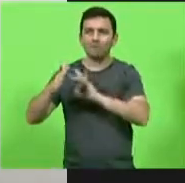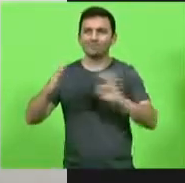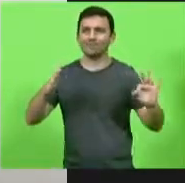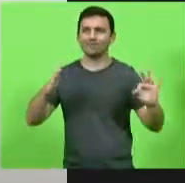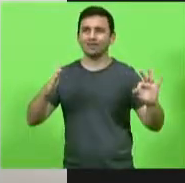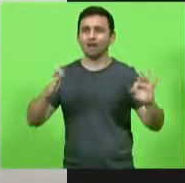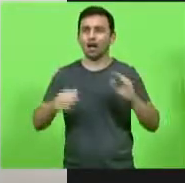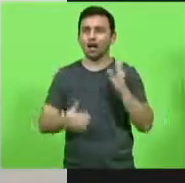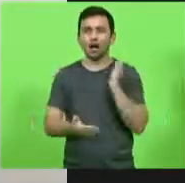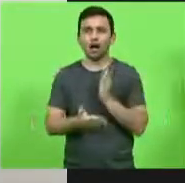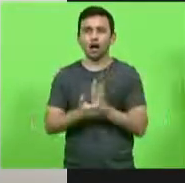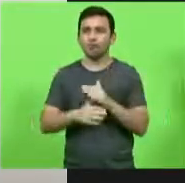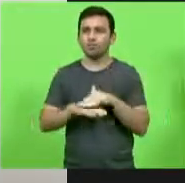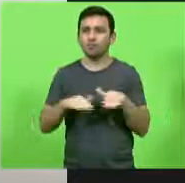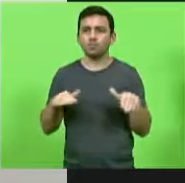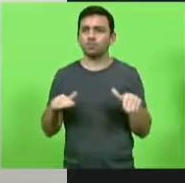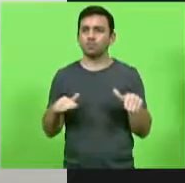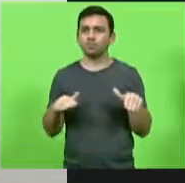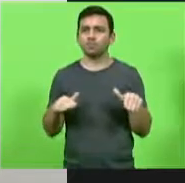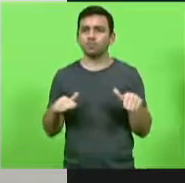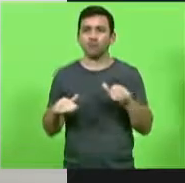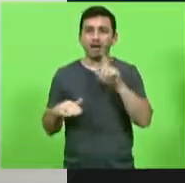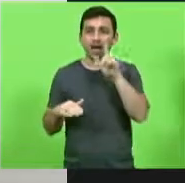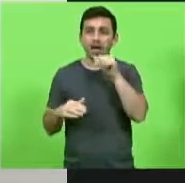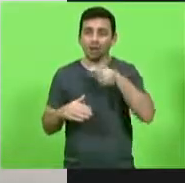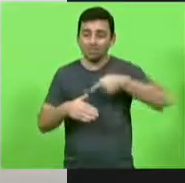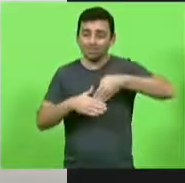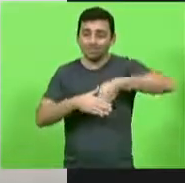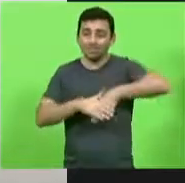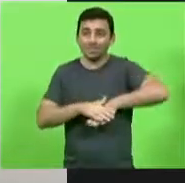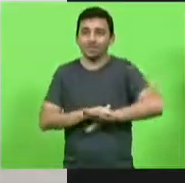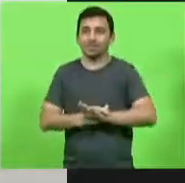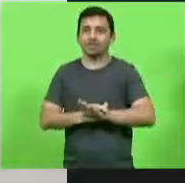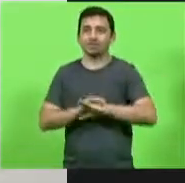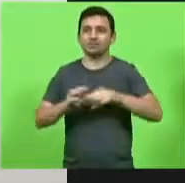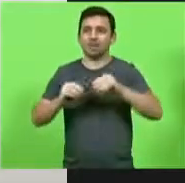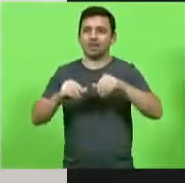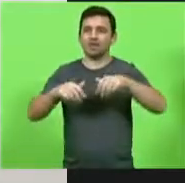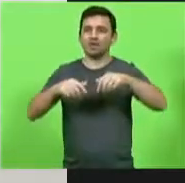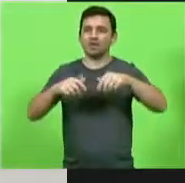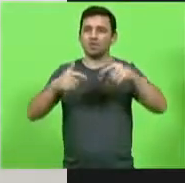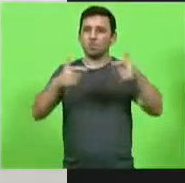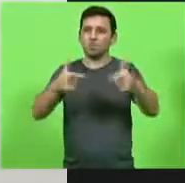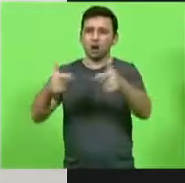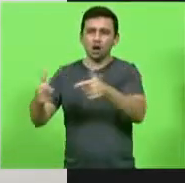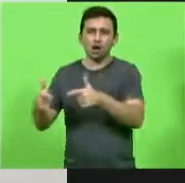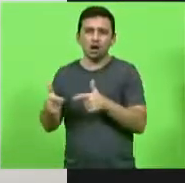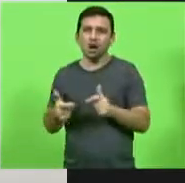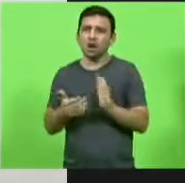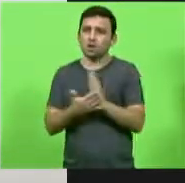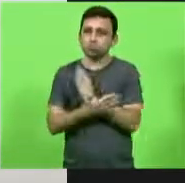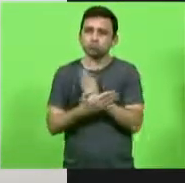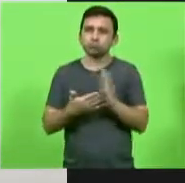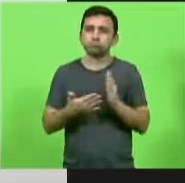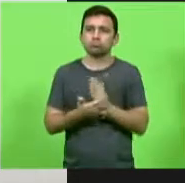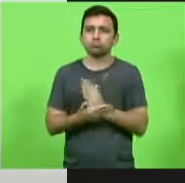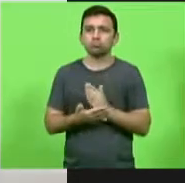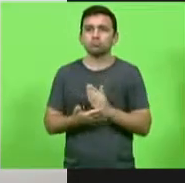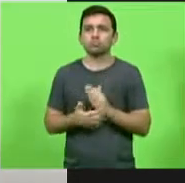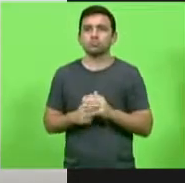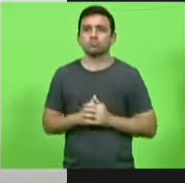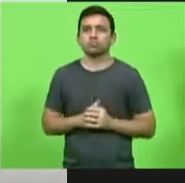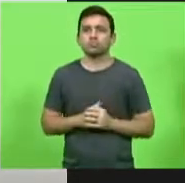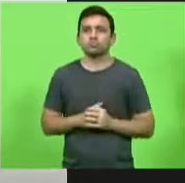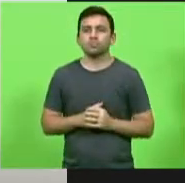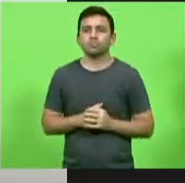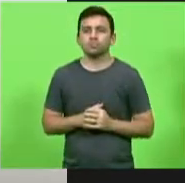esgotamos inclusive a água subterrânea em algumas locais em alguns locais em algumas